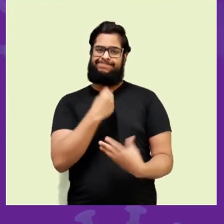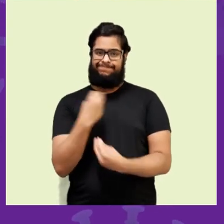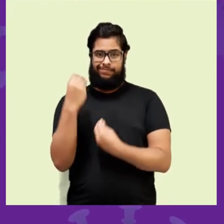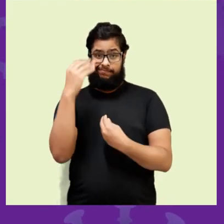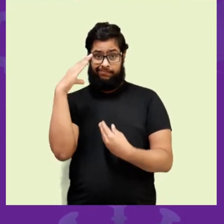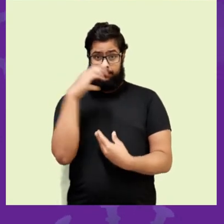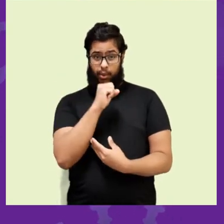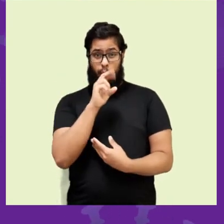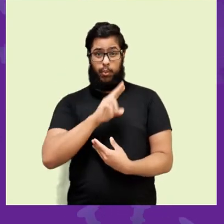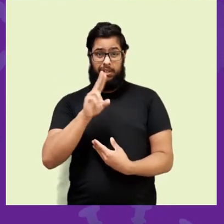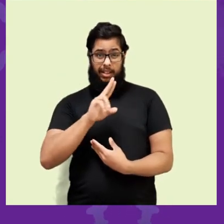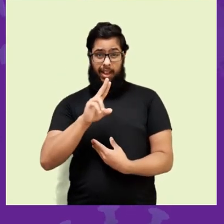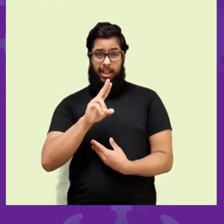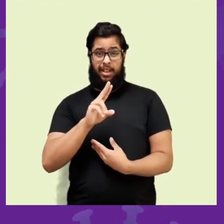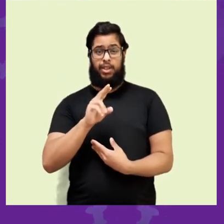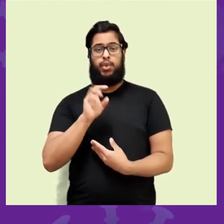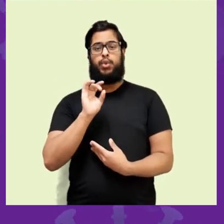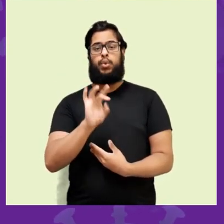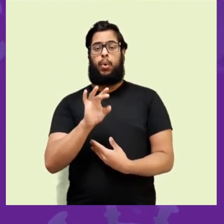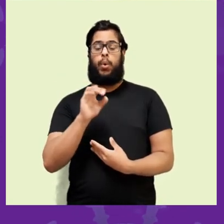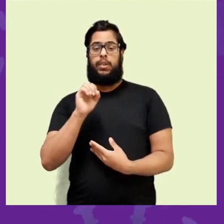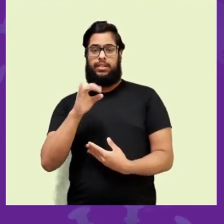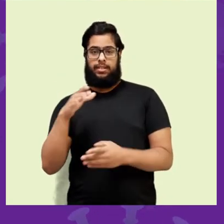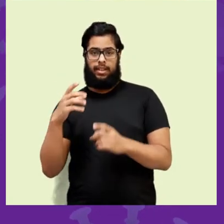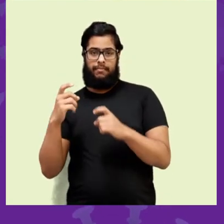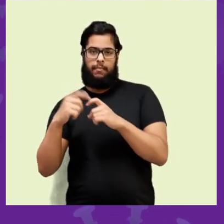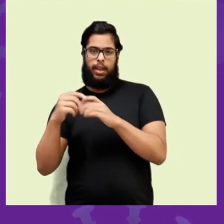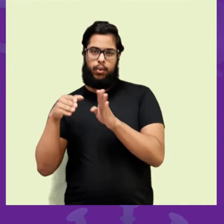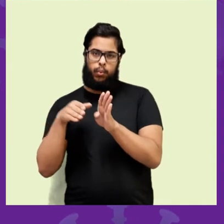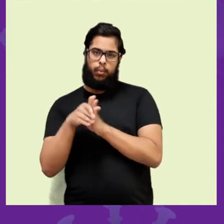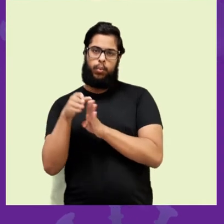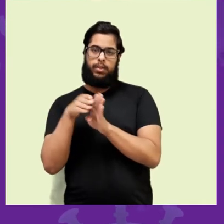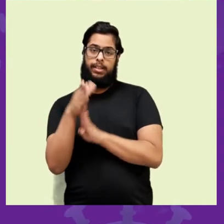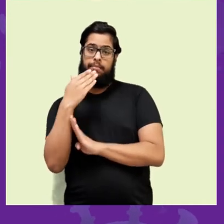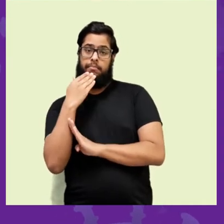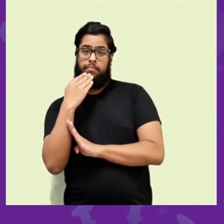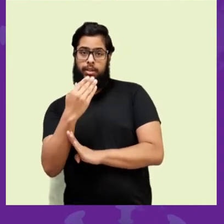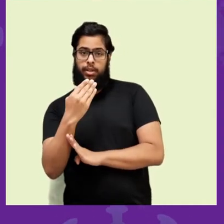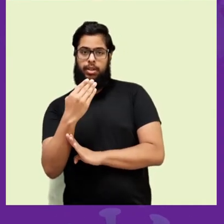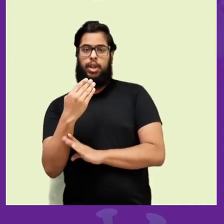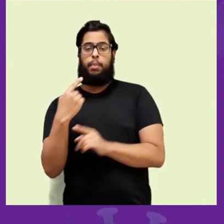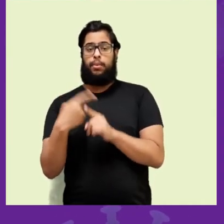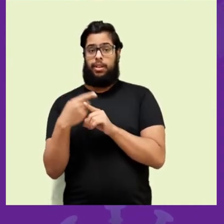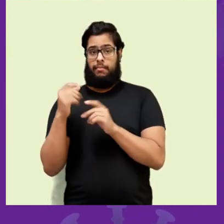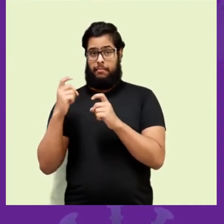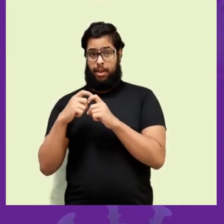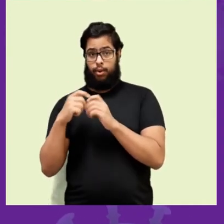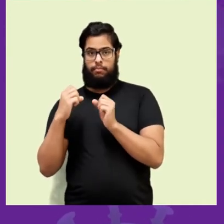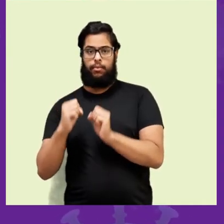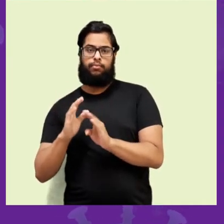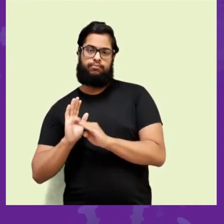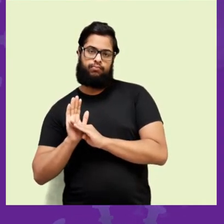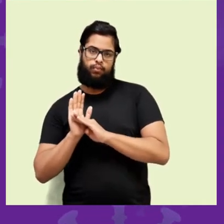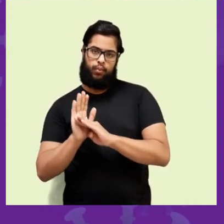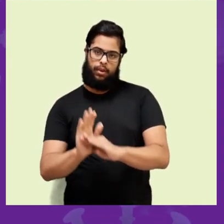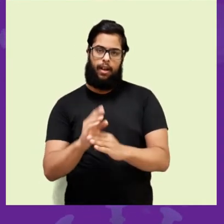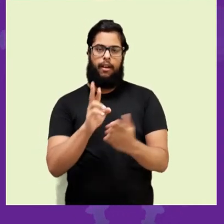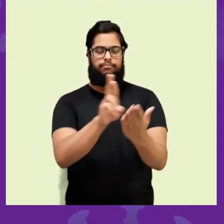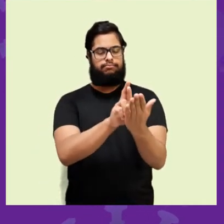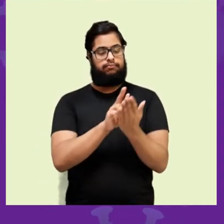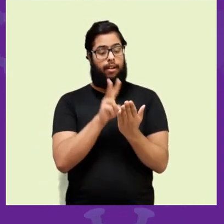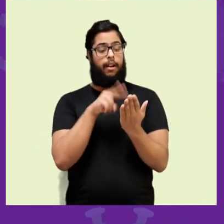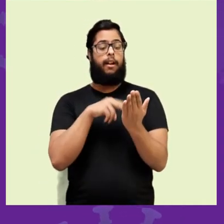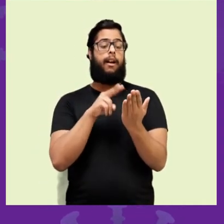só façam mediante uma orientação médica que possa realmente ajudar na interpretação do teste, para não criar